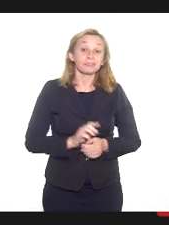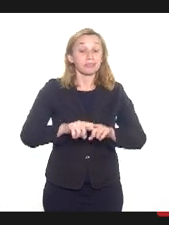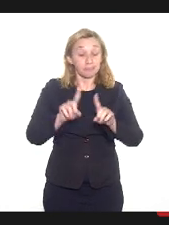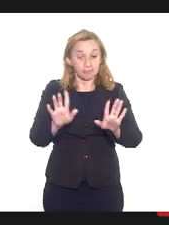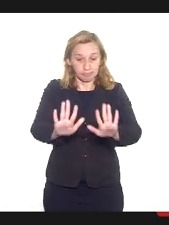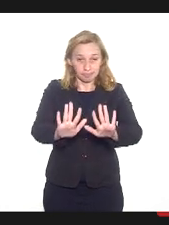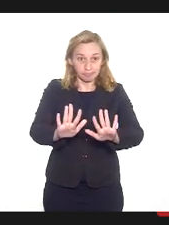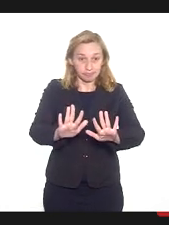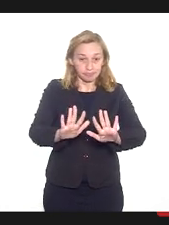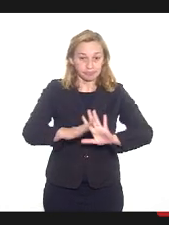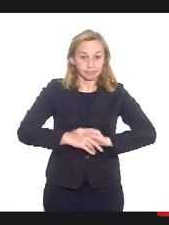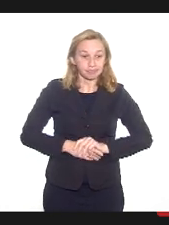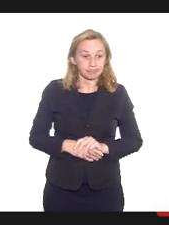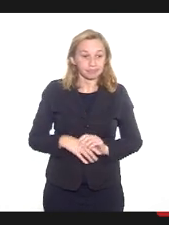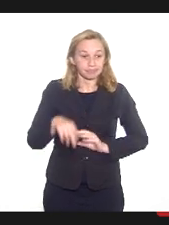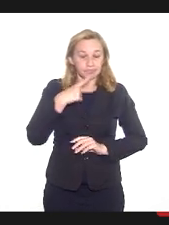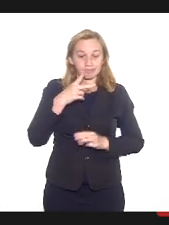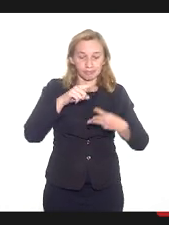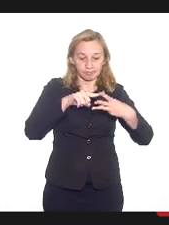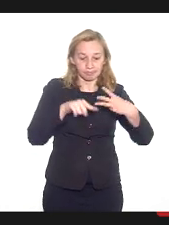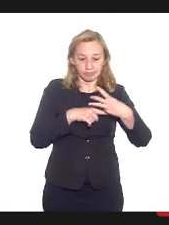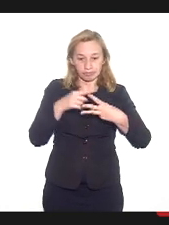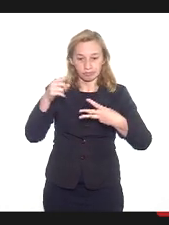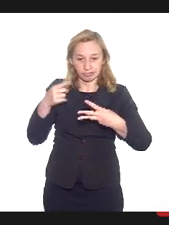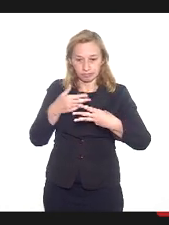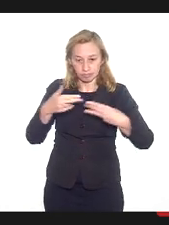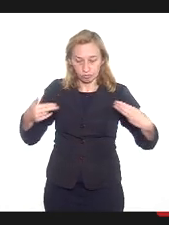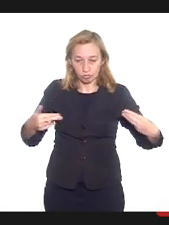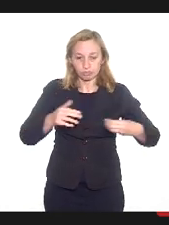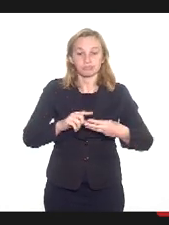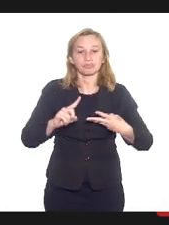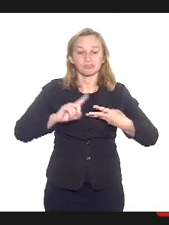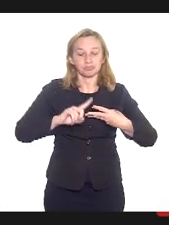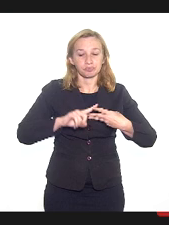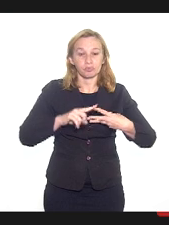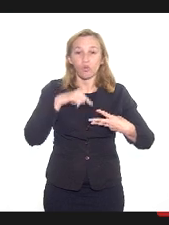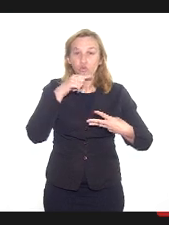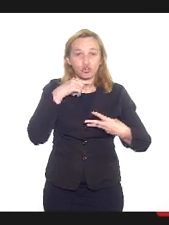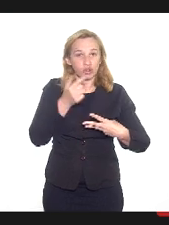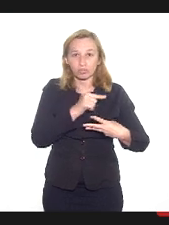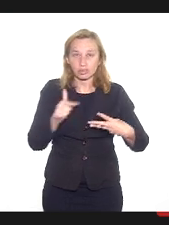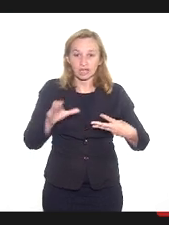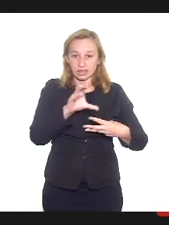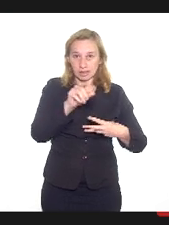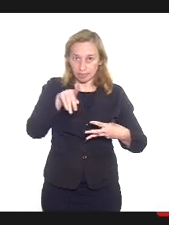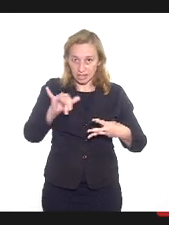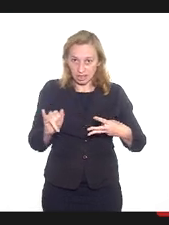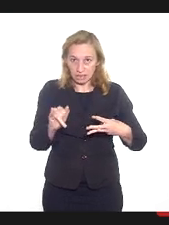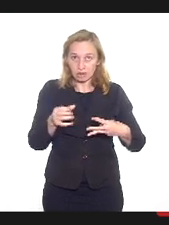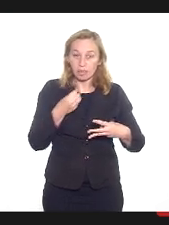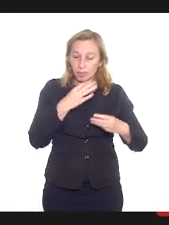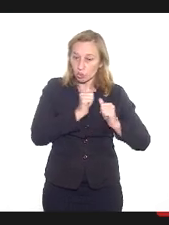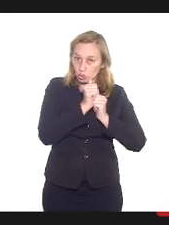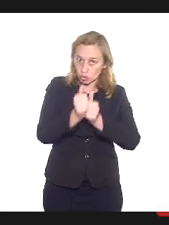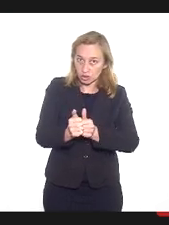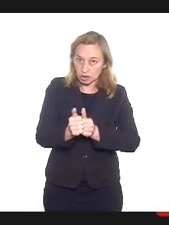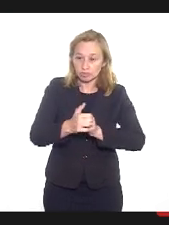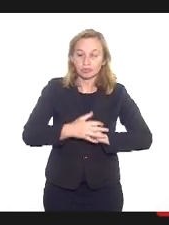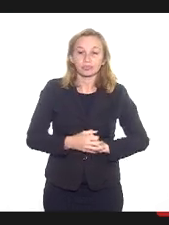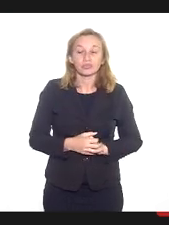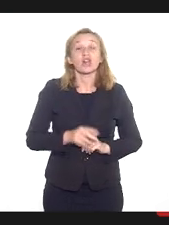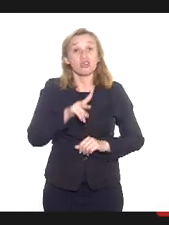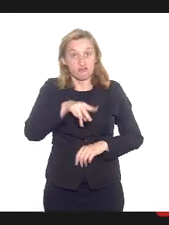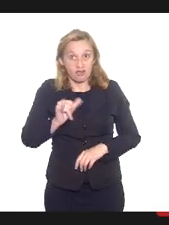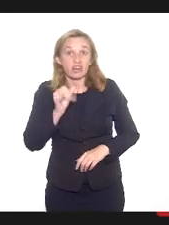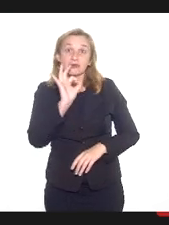Mas eu queria pontuar três aspectos. Um, eu não tenho dúvida que a CPI está muito bem conduzida e